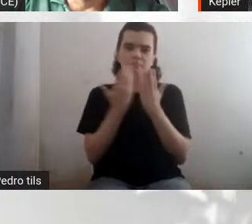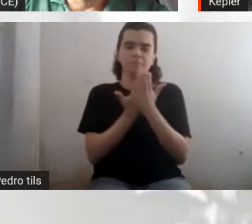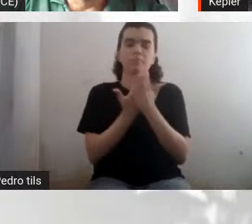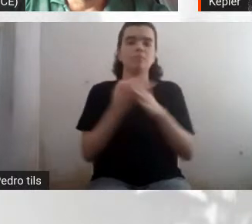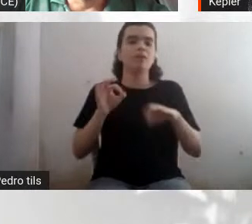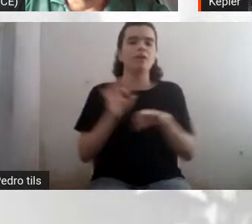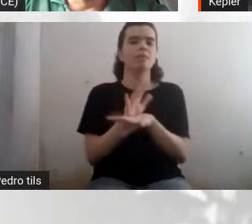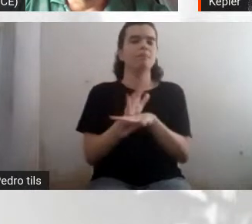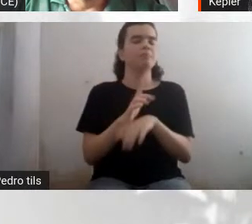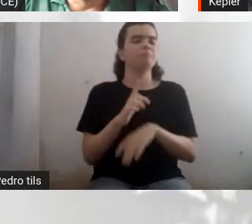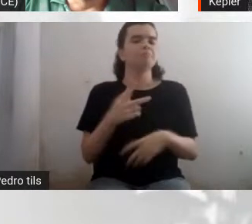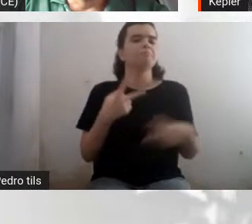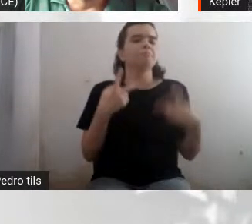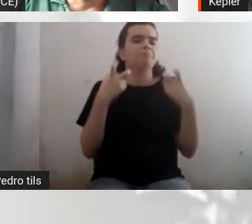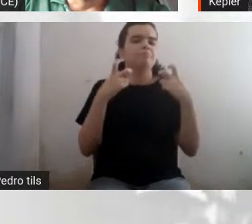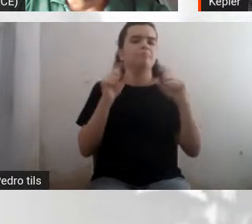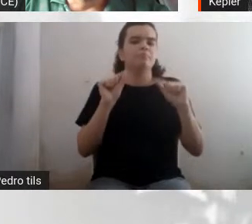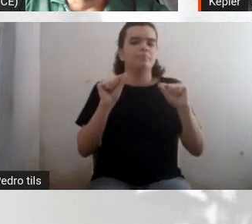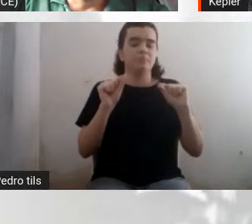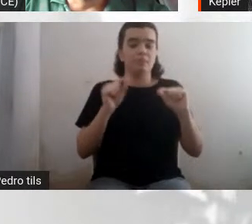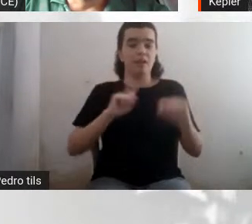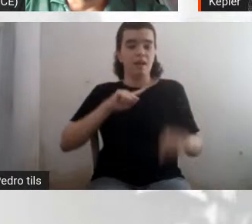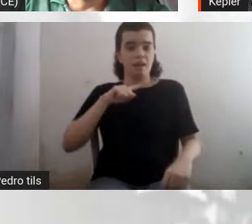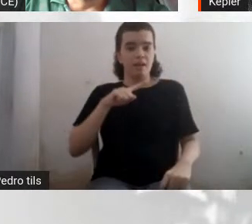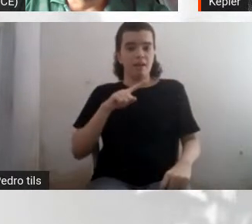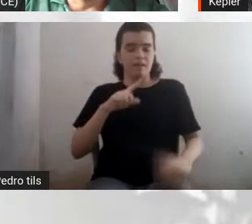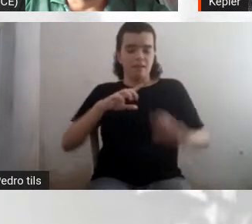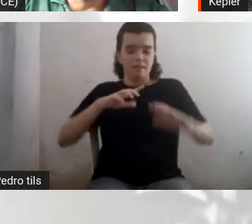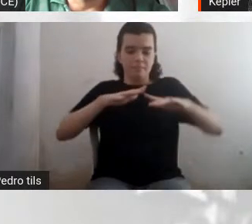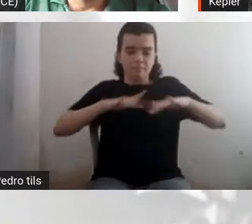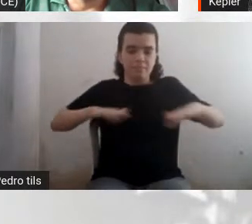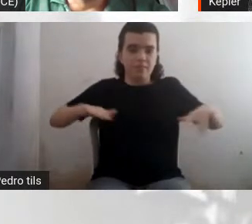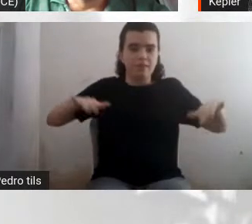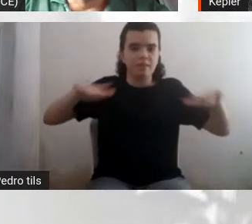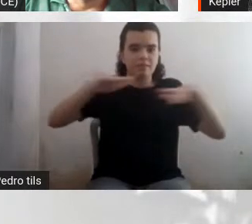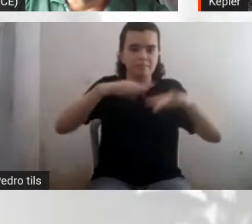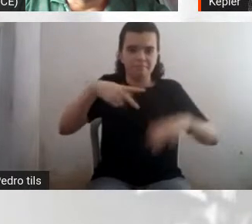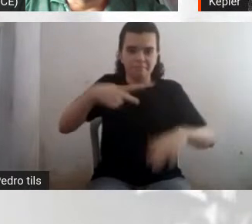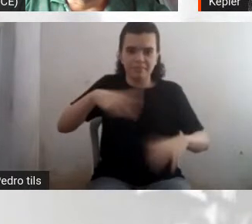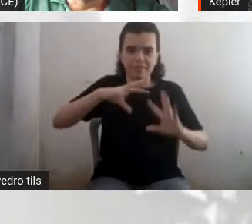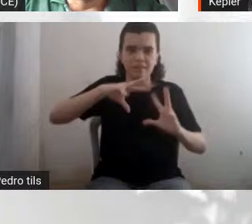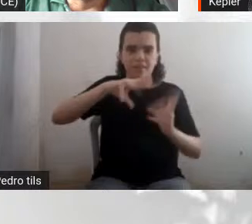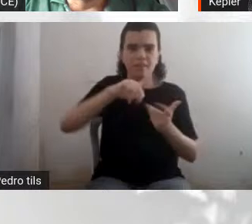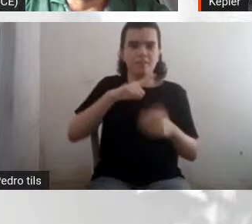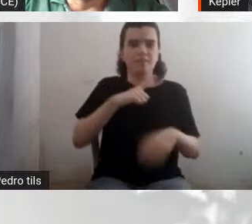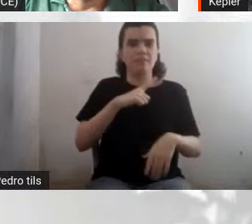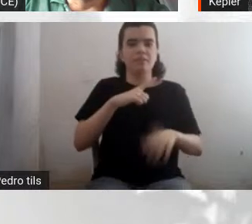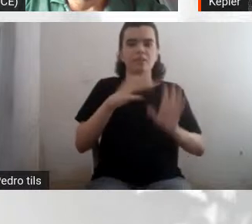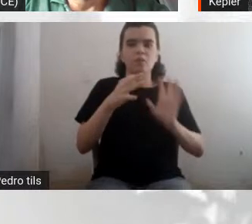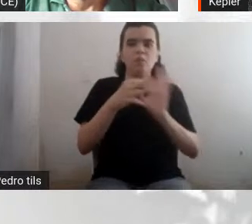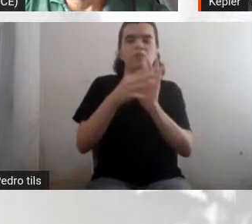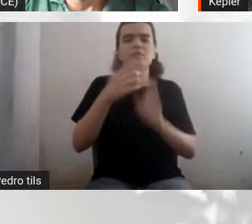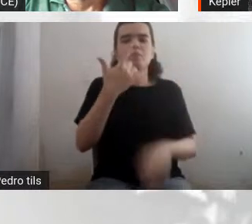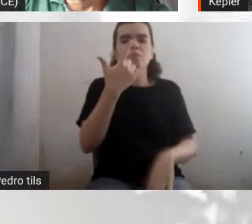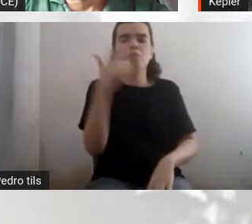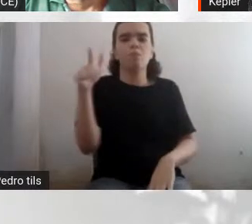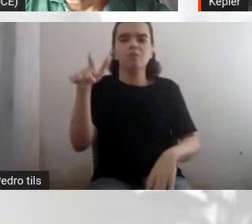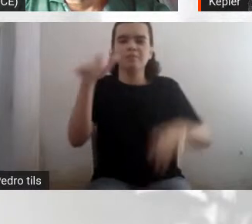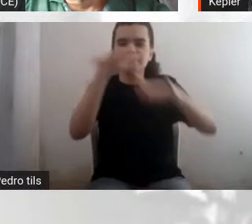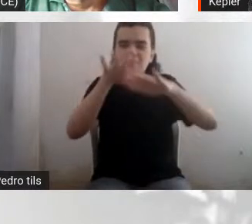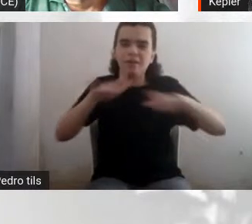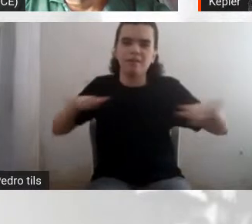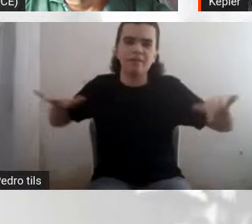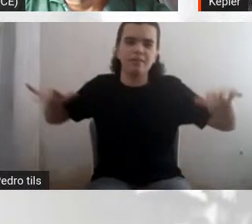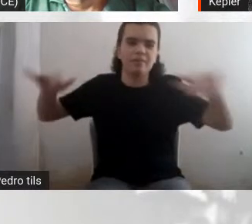uma, a nossa galáxia teve um merging como a outra galáxia, né? Agora já está certo, chamaram de Gaia